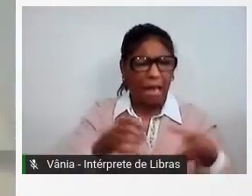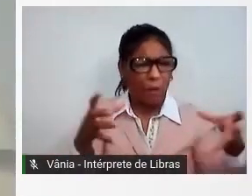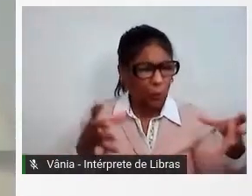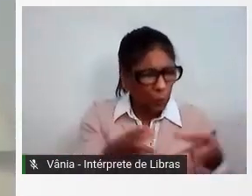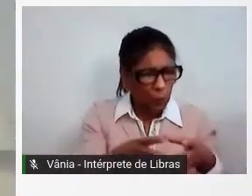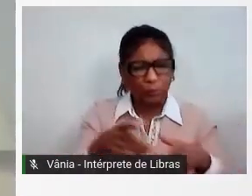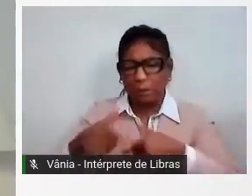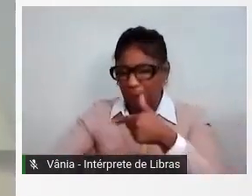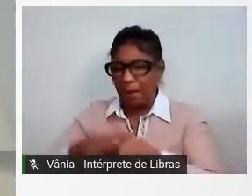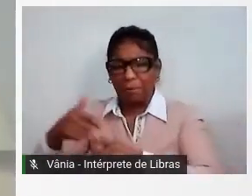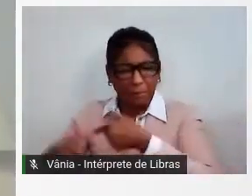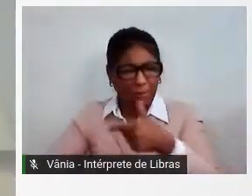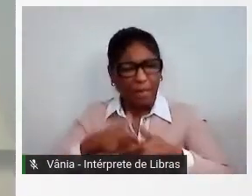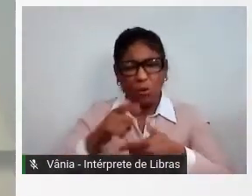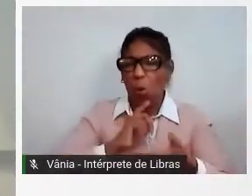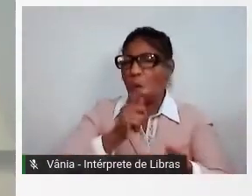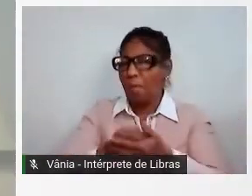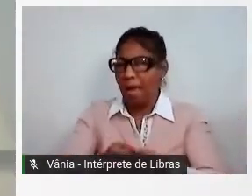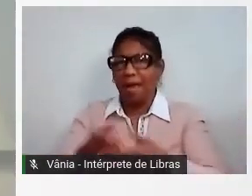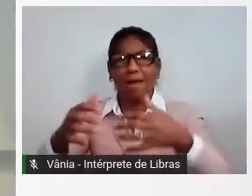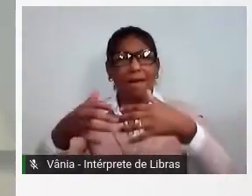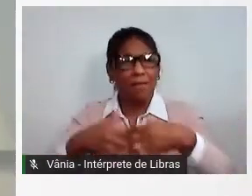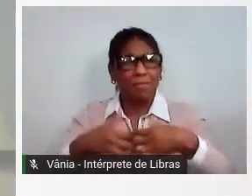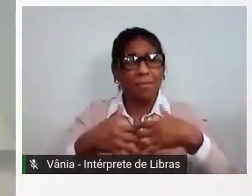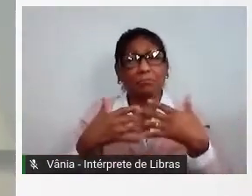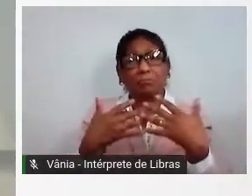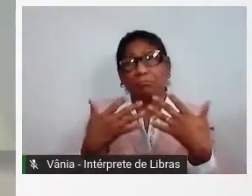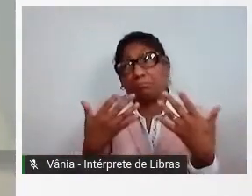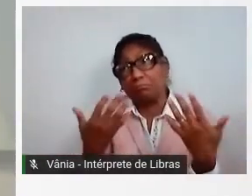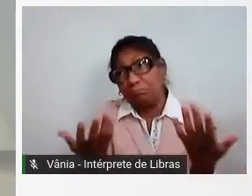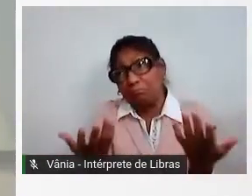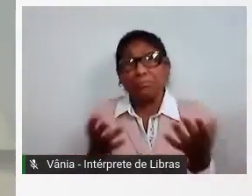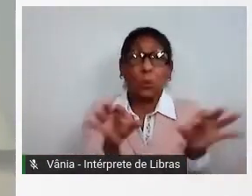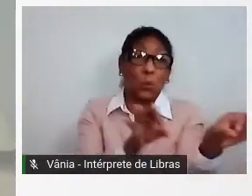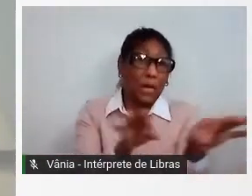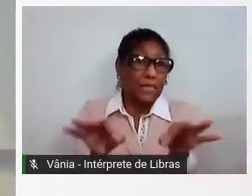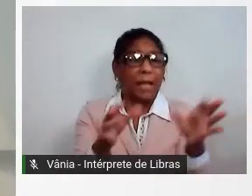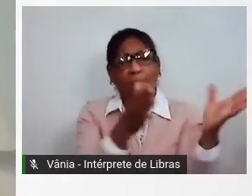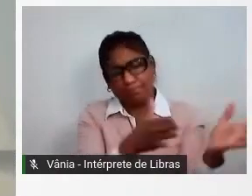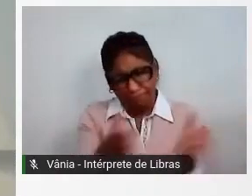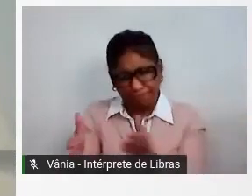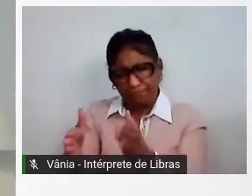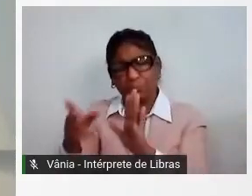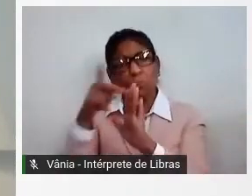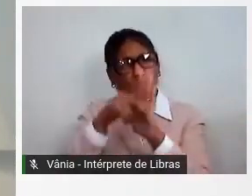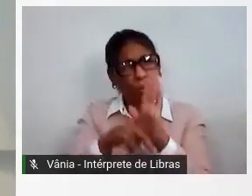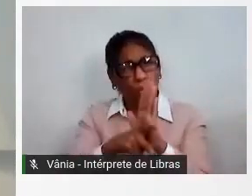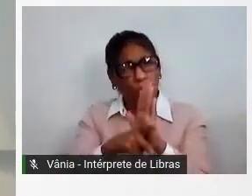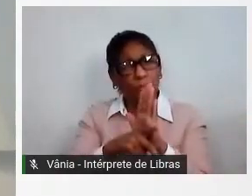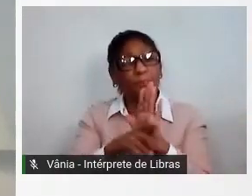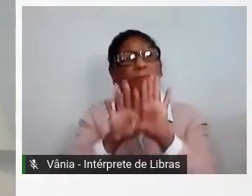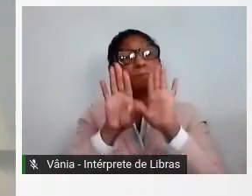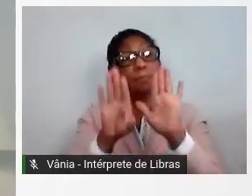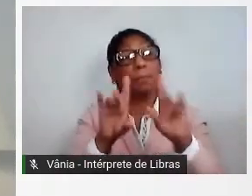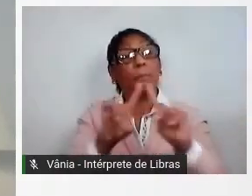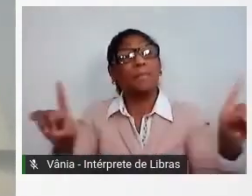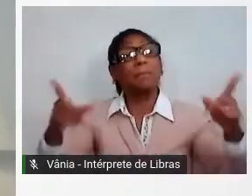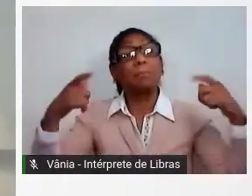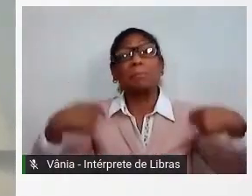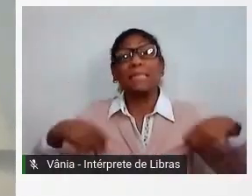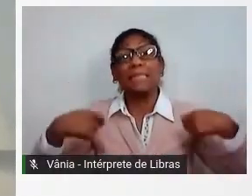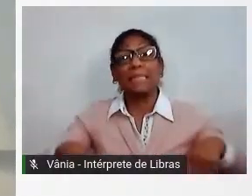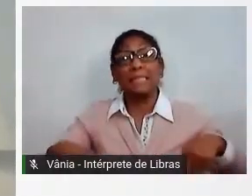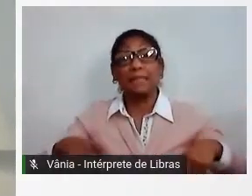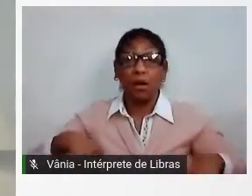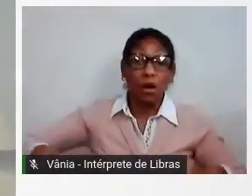Dá trabalho ter que comprar equipamentos. Dá trabalho ter que organizar os protocolos. Mas é um trabalho necessário. E é